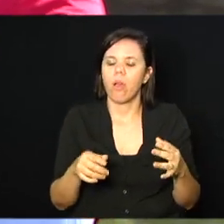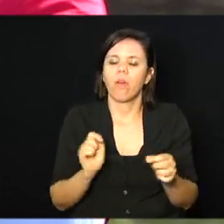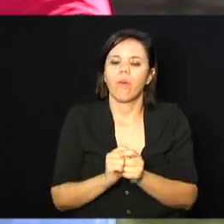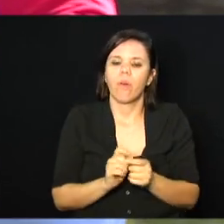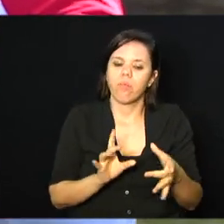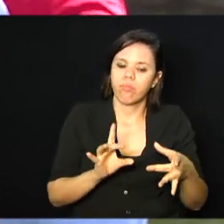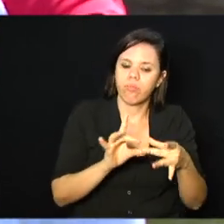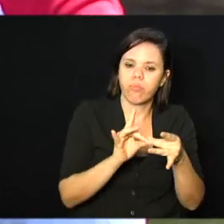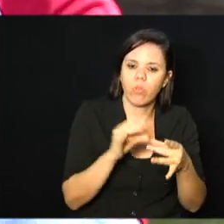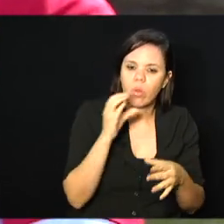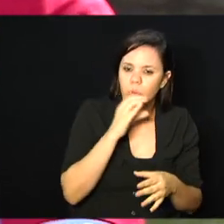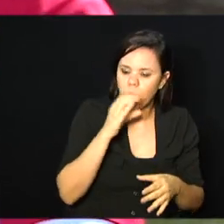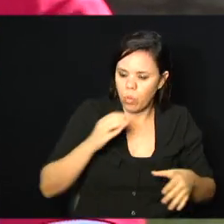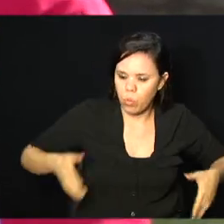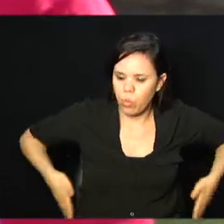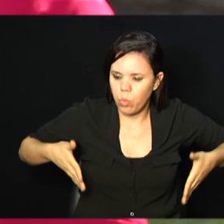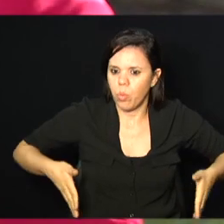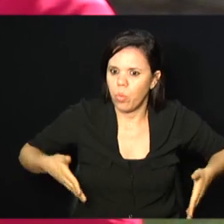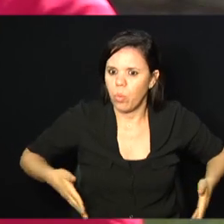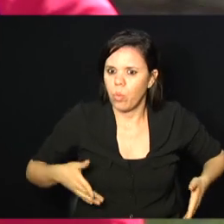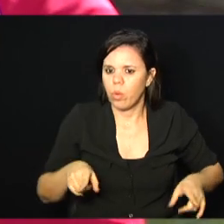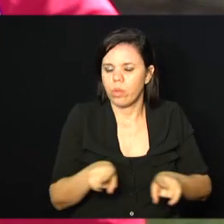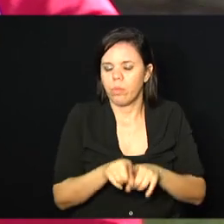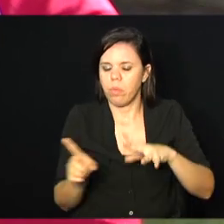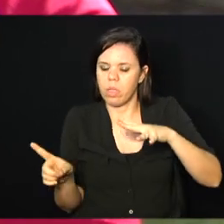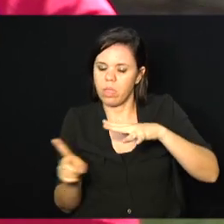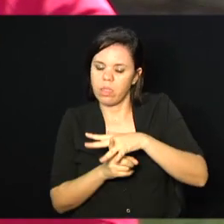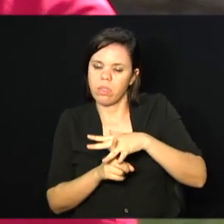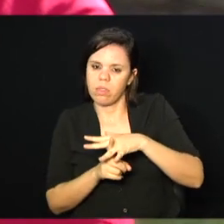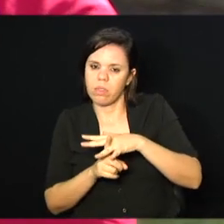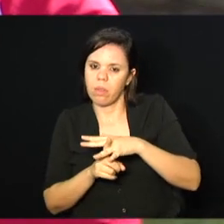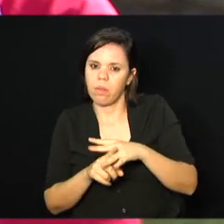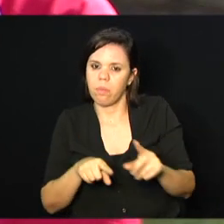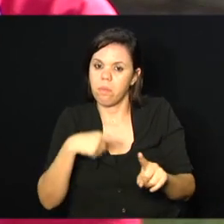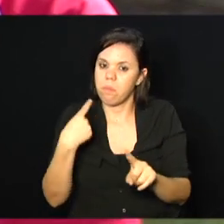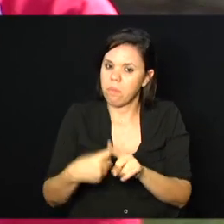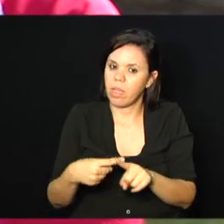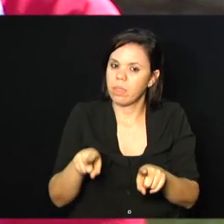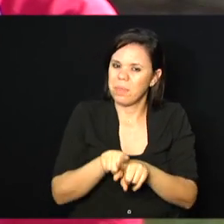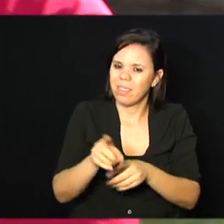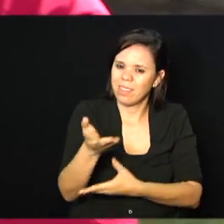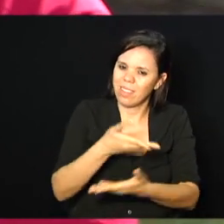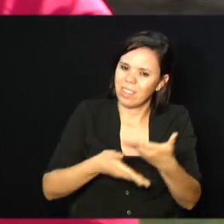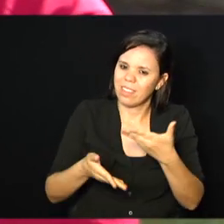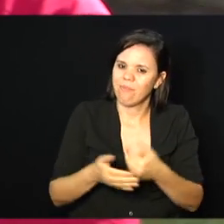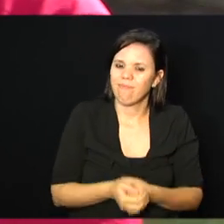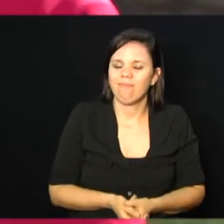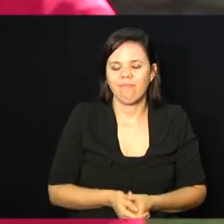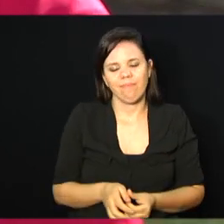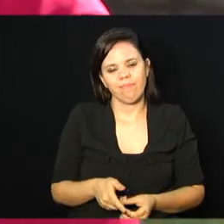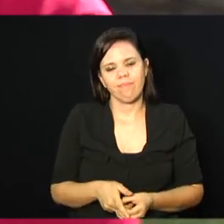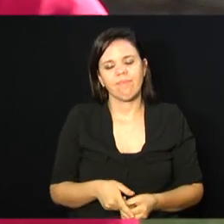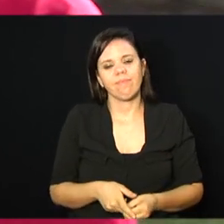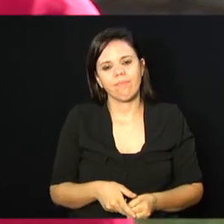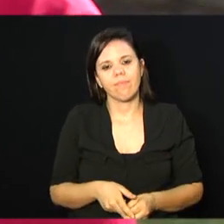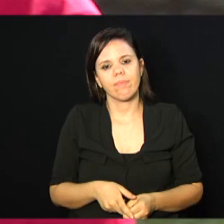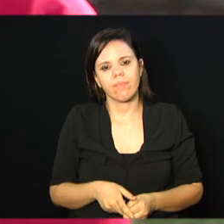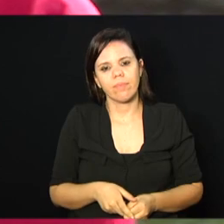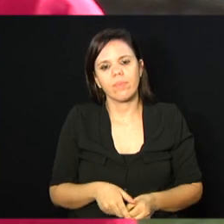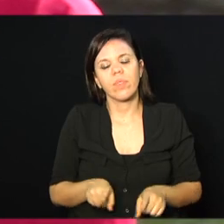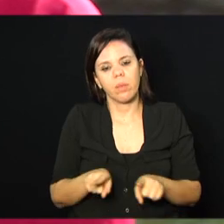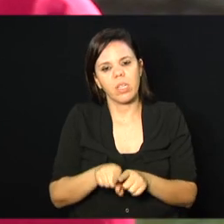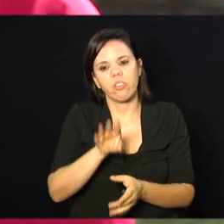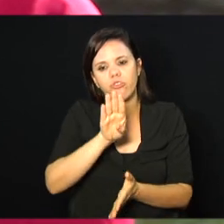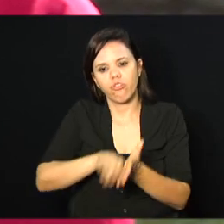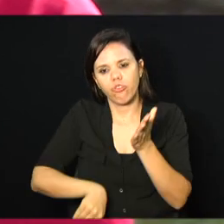para a integração e mais interagir. E quebra-se o muro